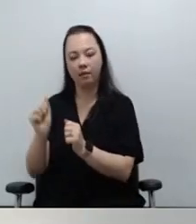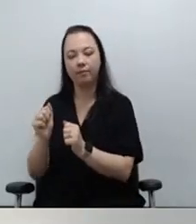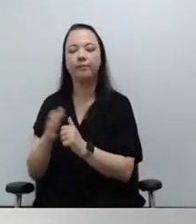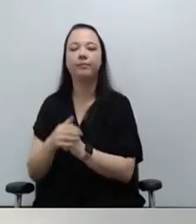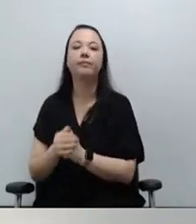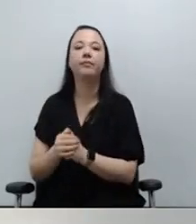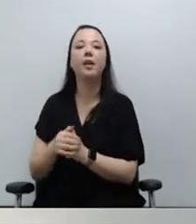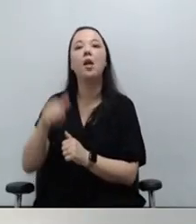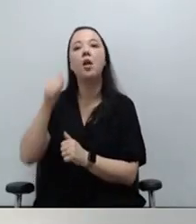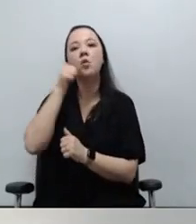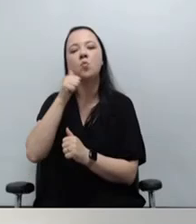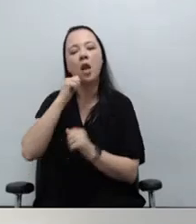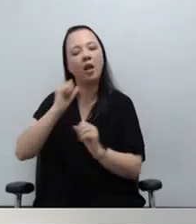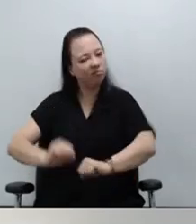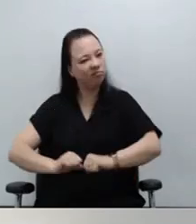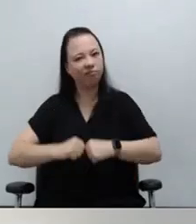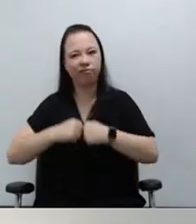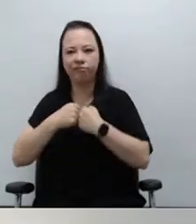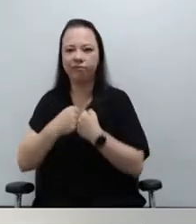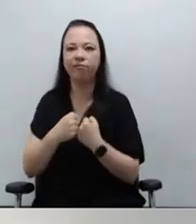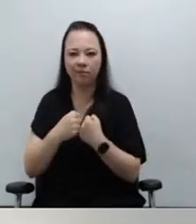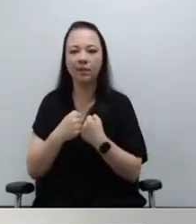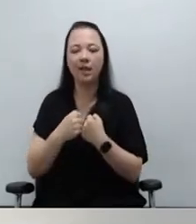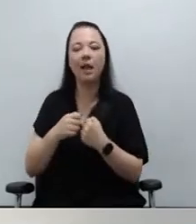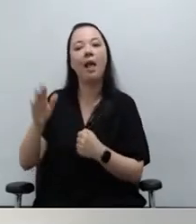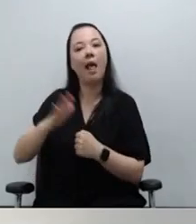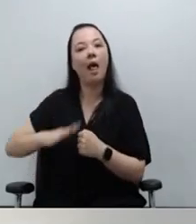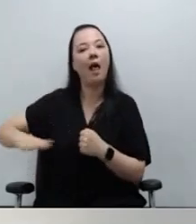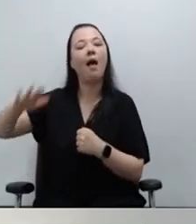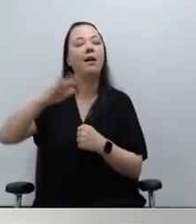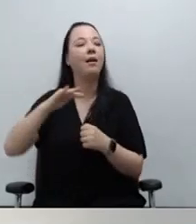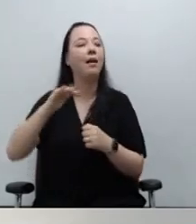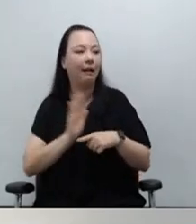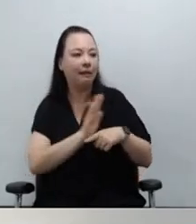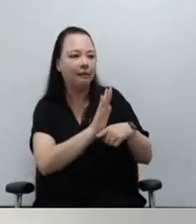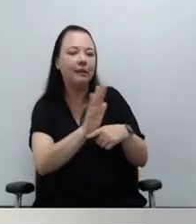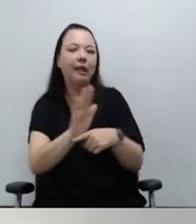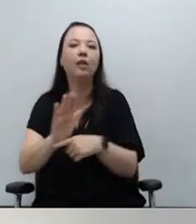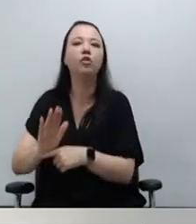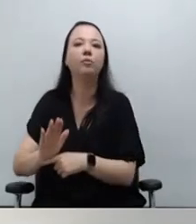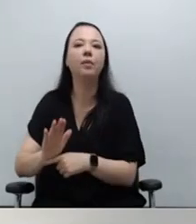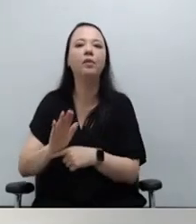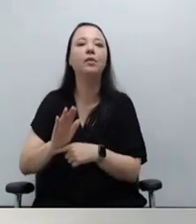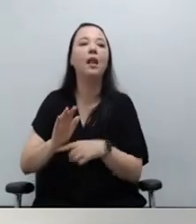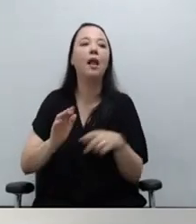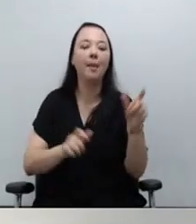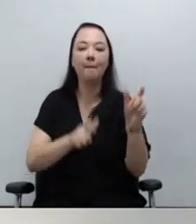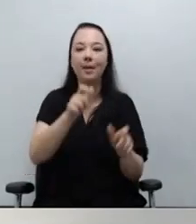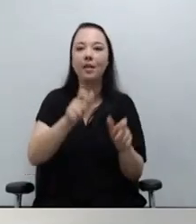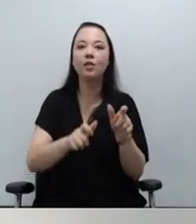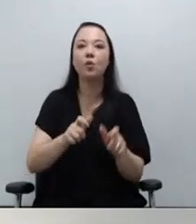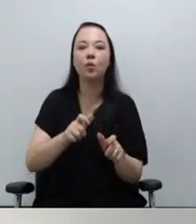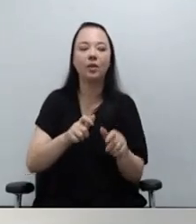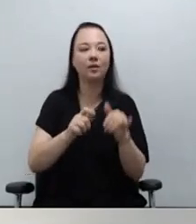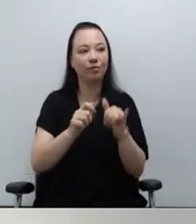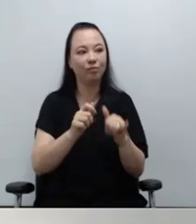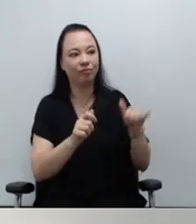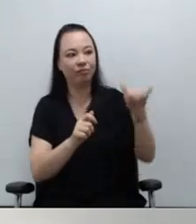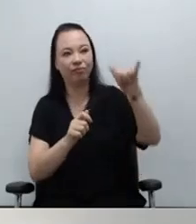Mulheres aguerridas que se disponibilizaram a atuar nos plantões de atendimento aos familiares das vítimas do acidente do voo da Voe Pés.